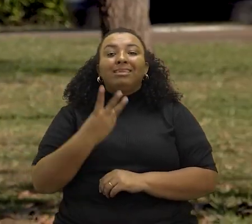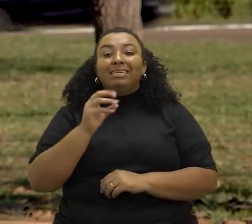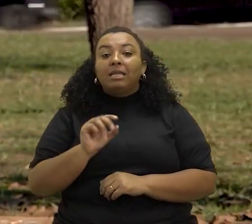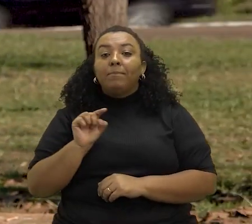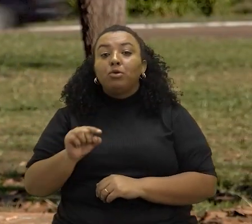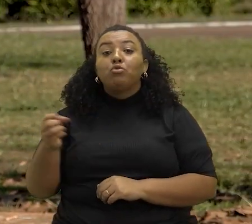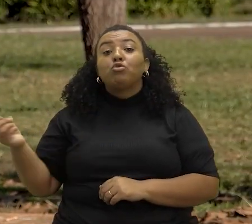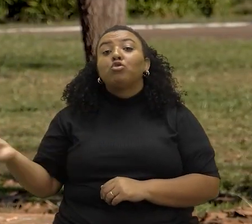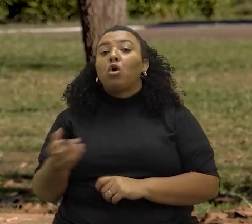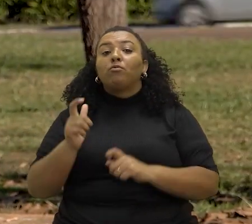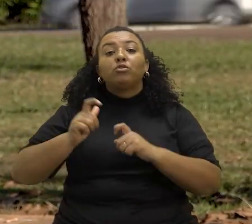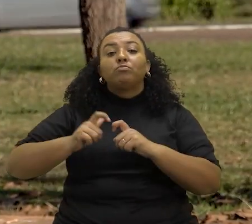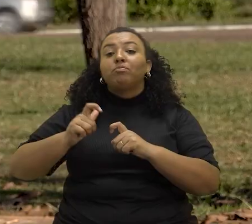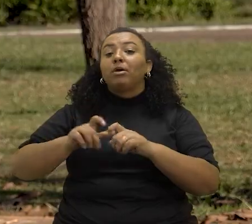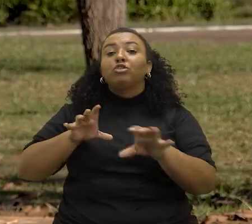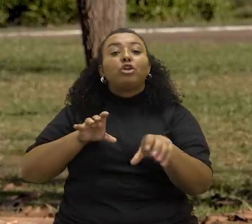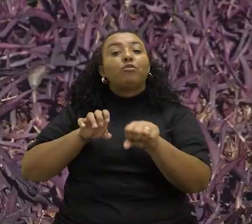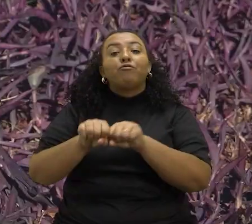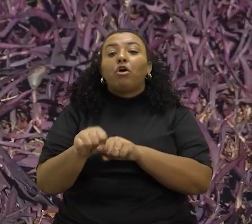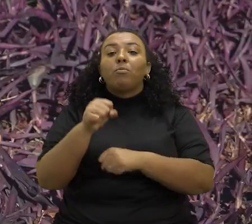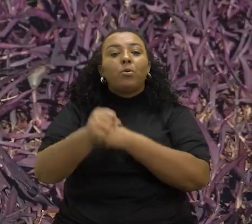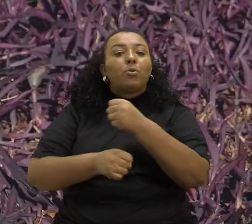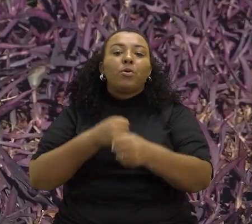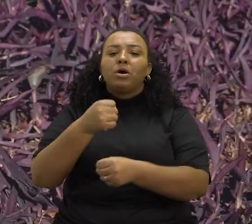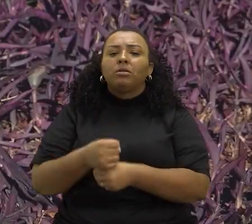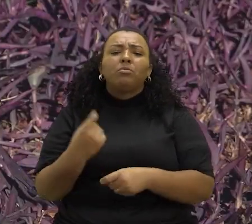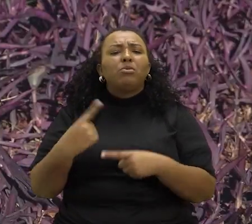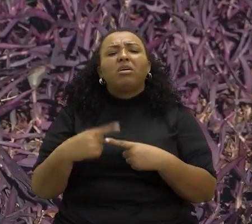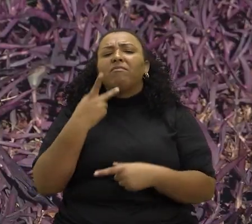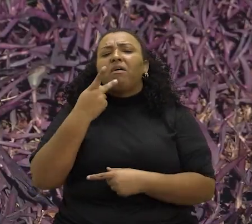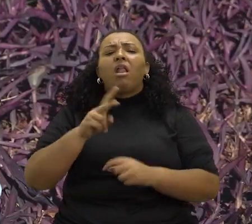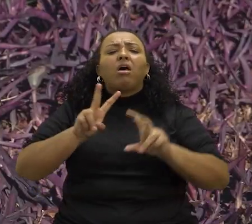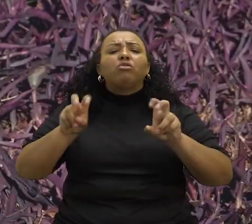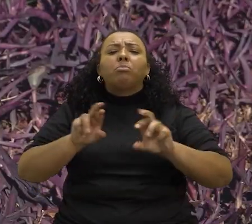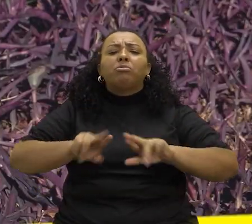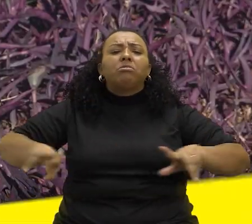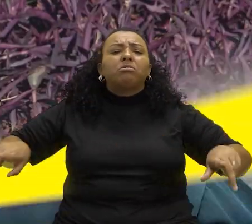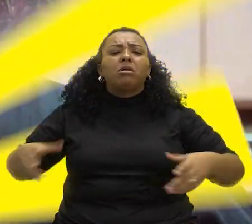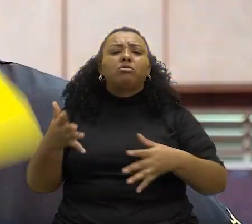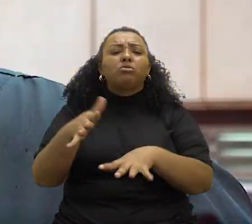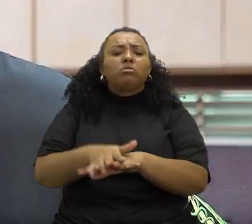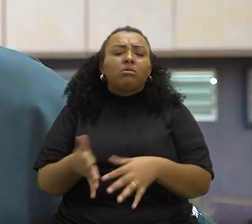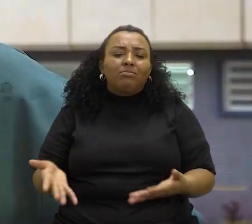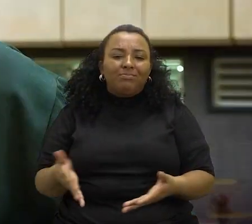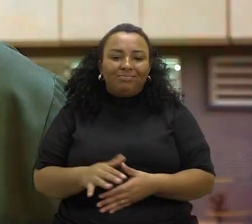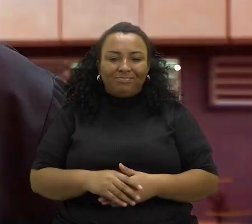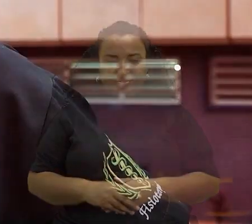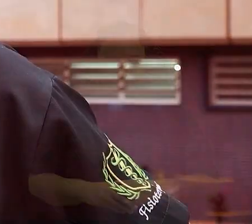mil novos médicos se formam por ano? Por que falar em diversidade e inclusão?